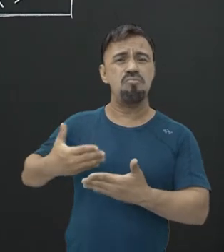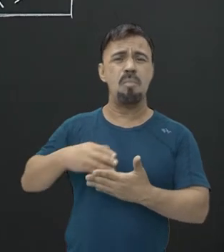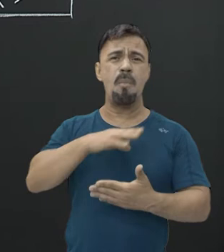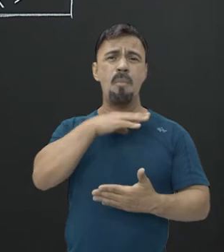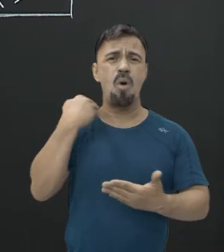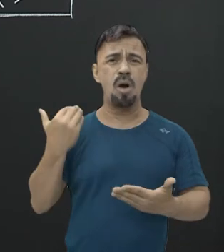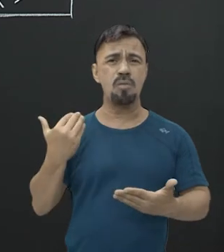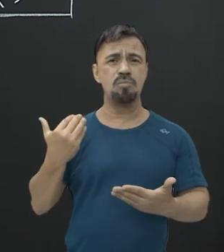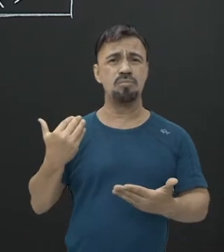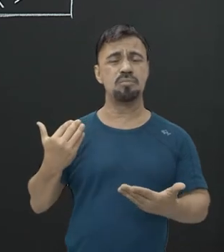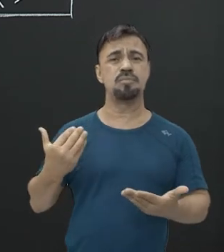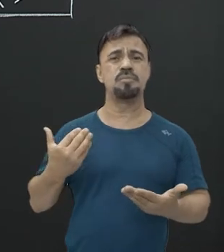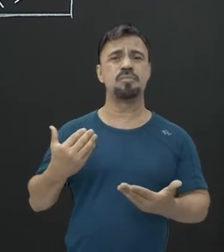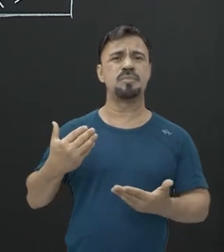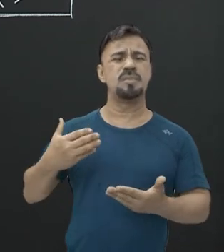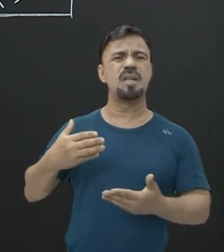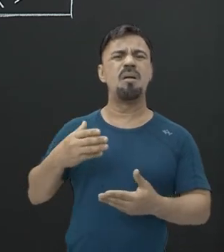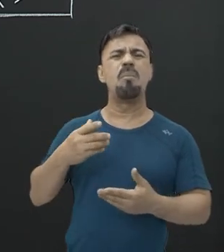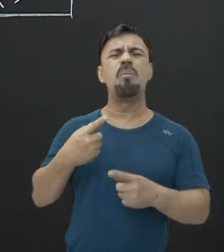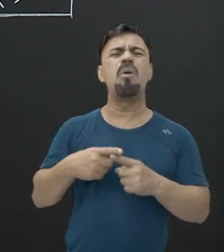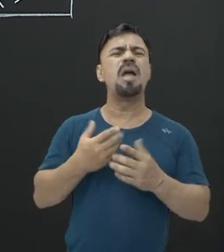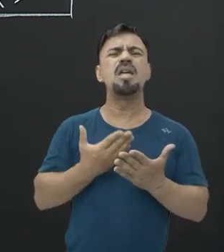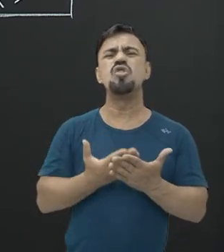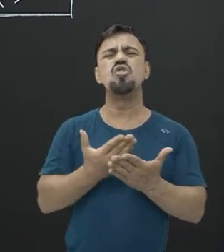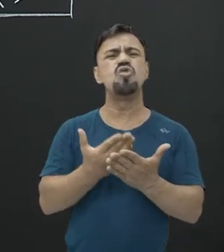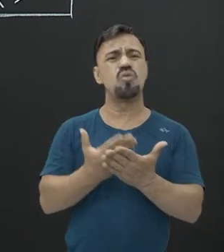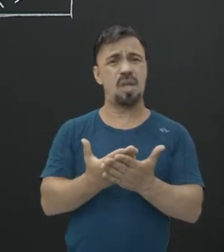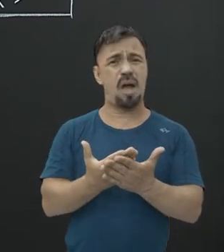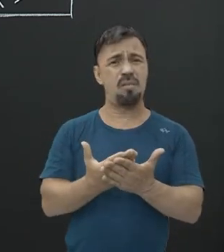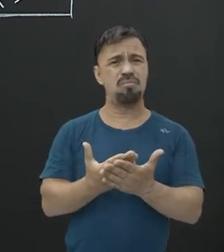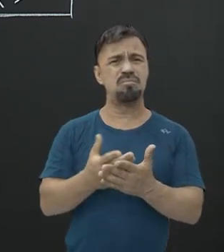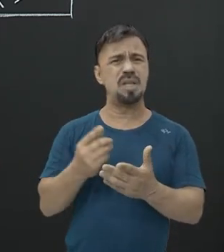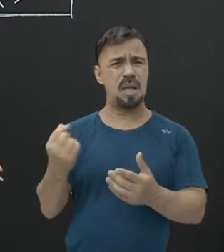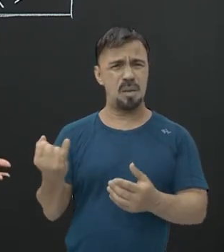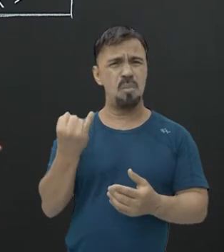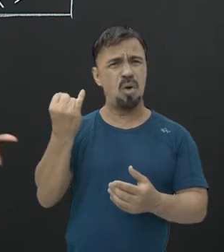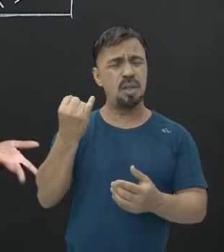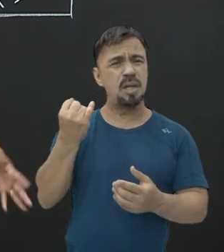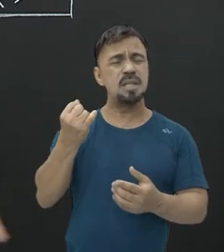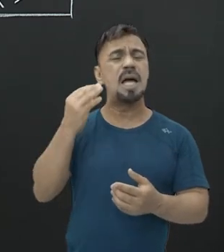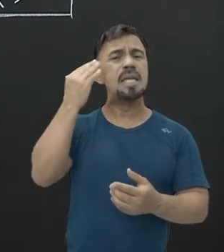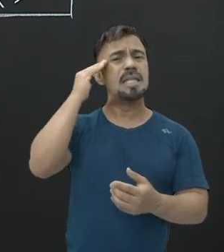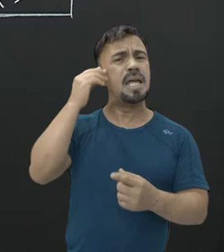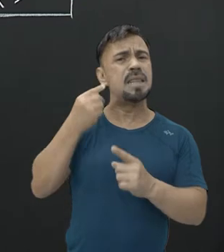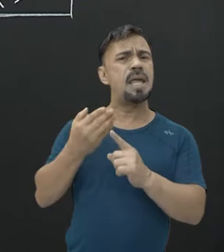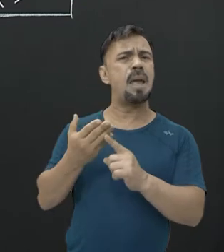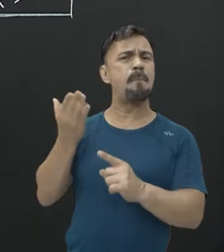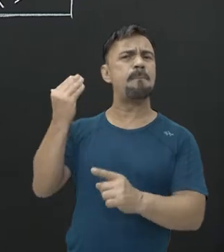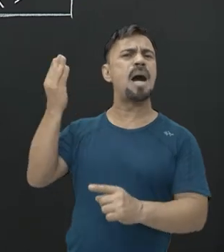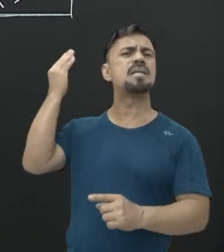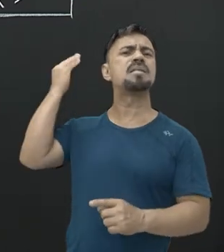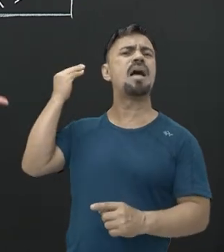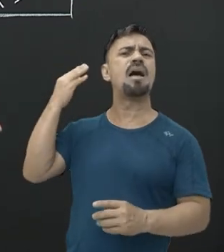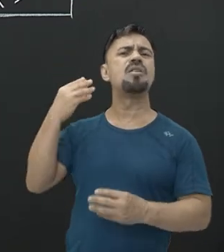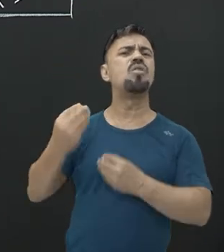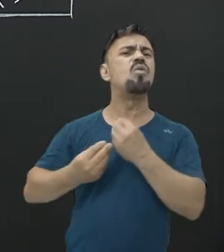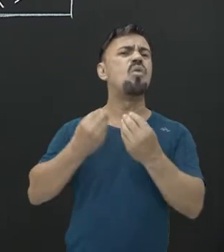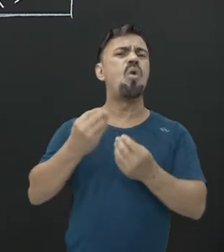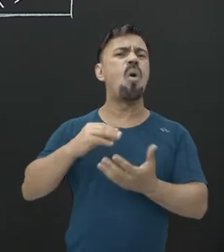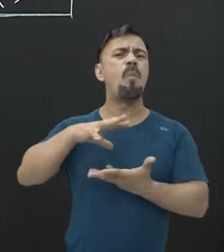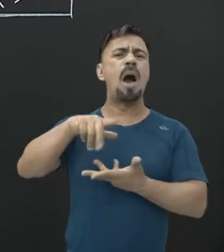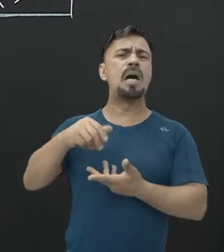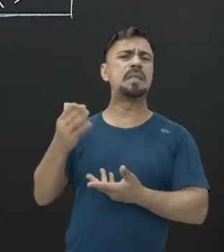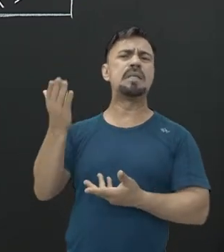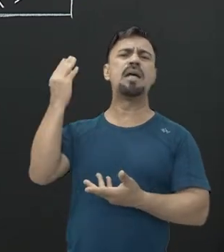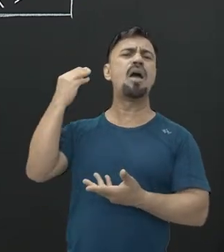velha? Que utilidade tem isso? E tem muita utilidade, você entendeu o passado. Você não tem curiosidade de saber como era a terra de